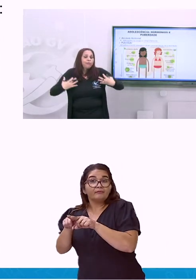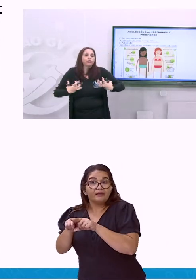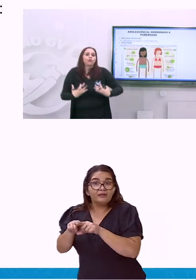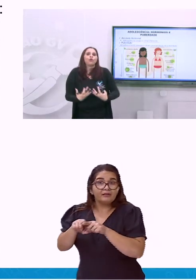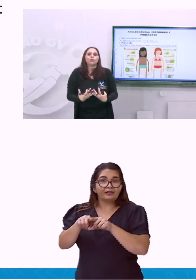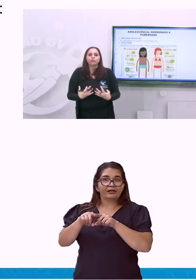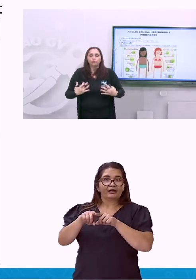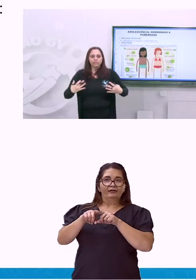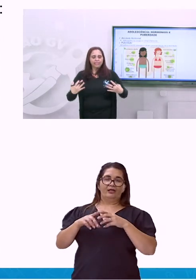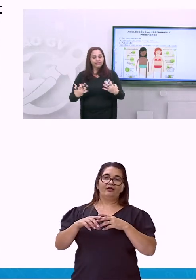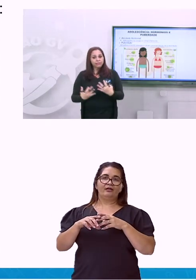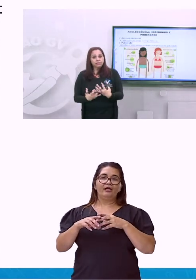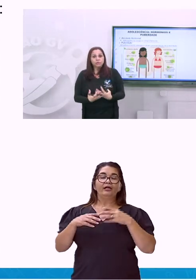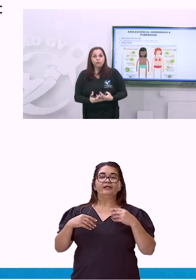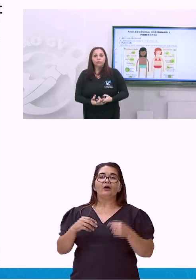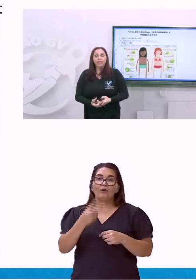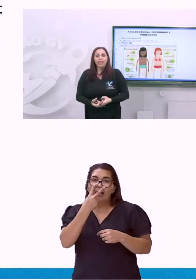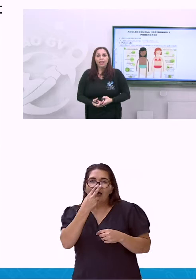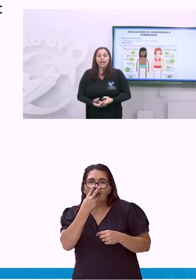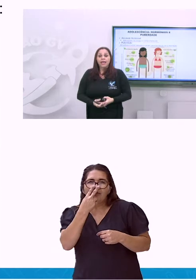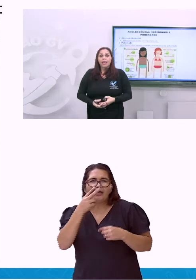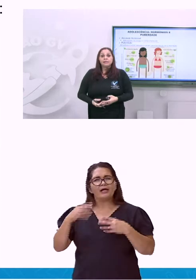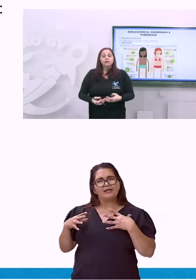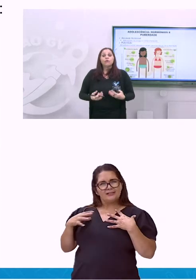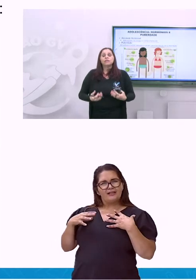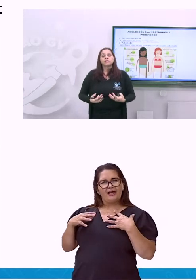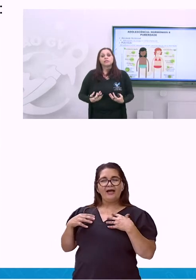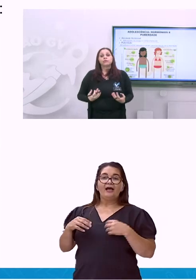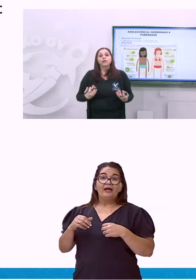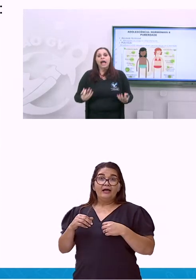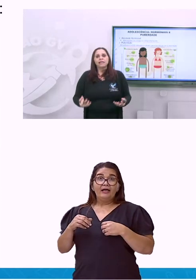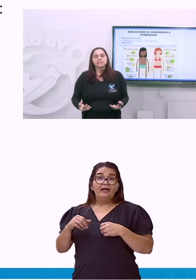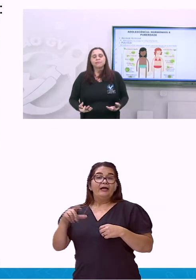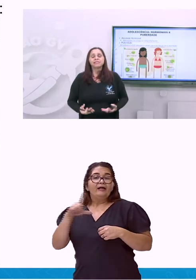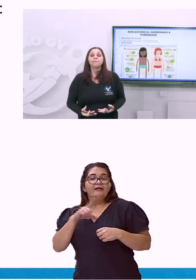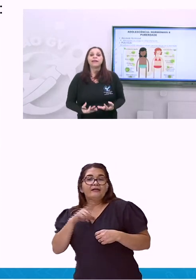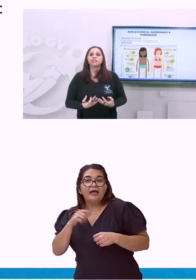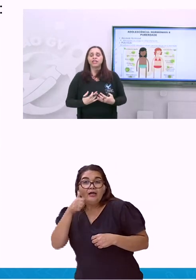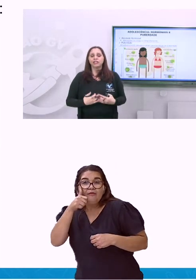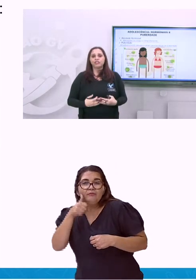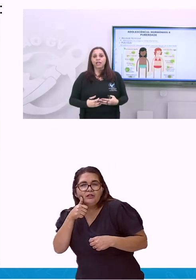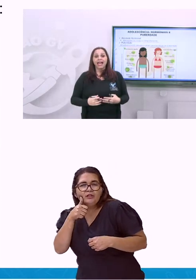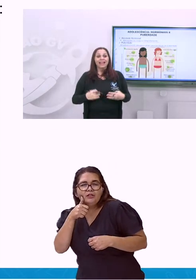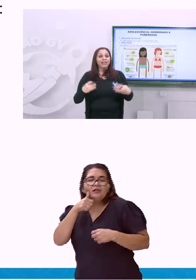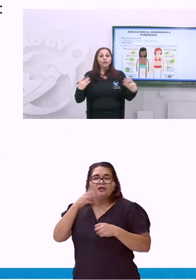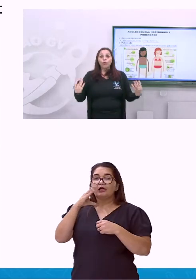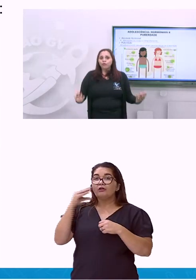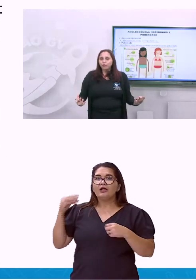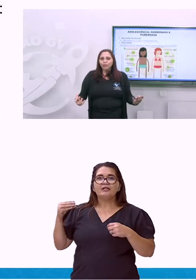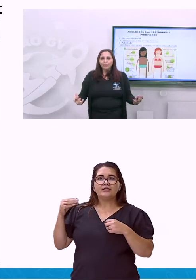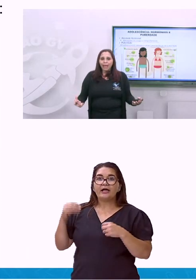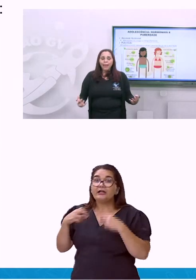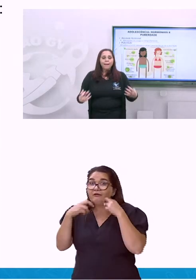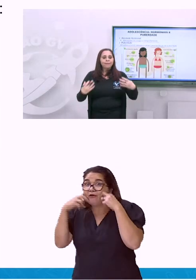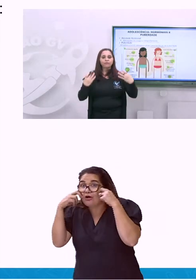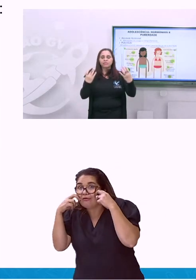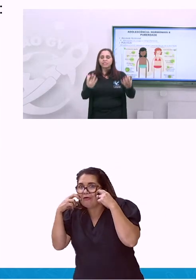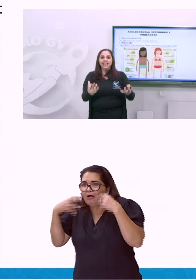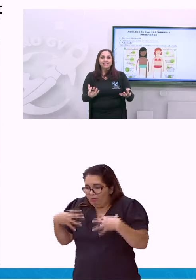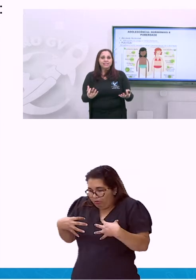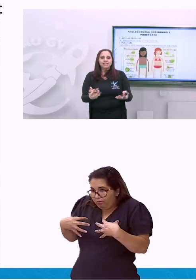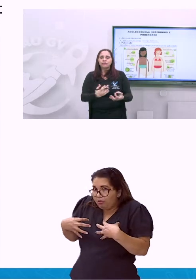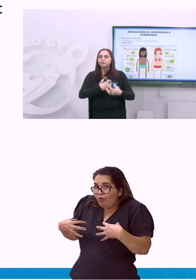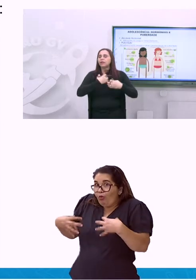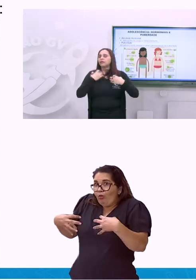forma de corpundo, tentando se esconder. São coisas naturais. Mas que, para a gente, é novo. Para